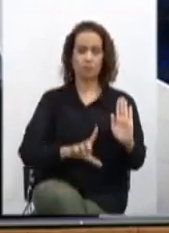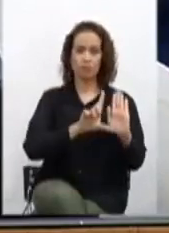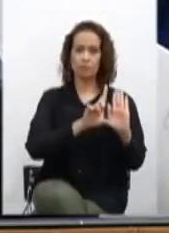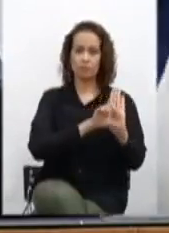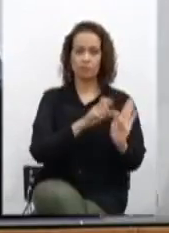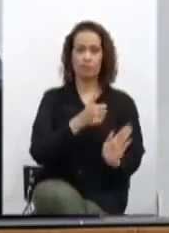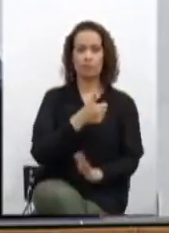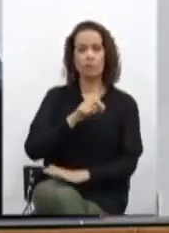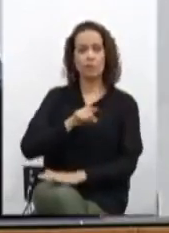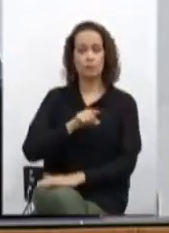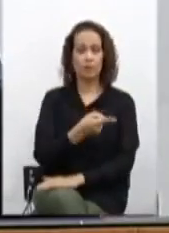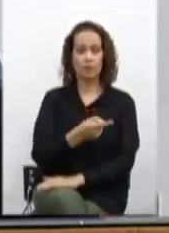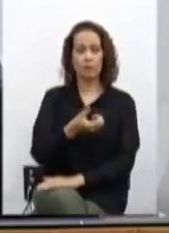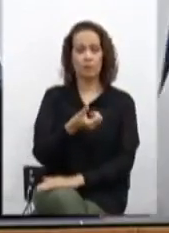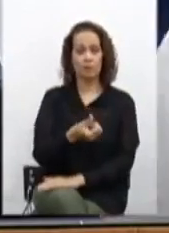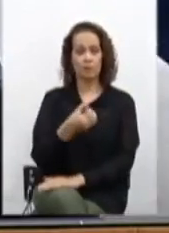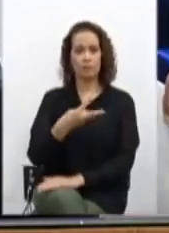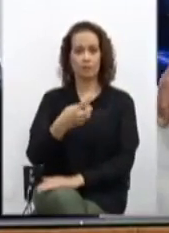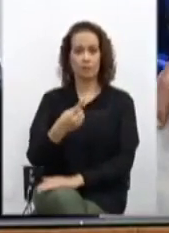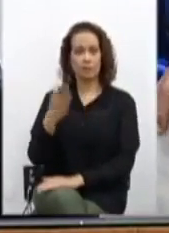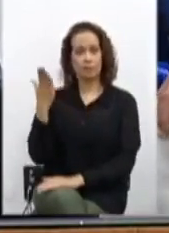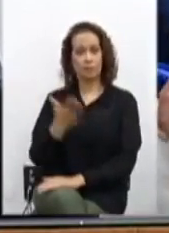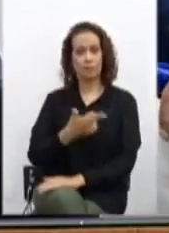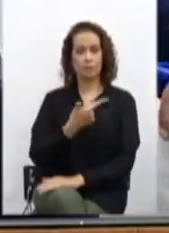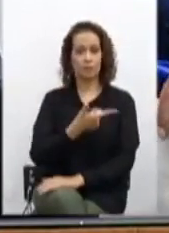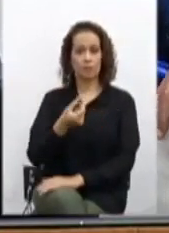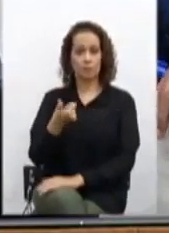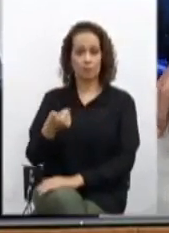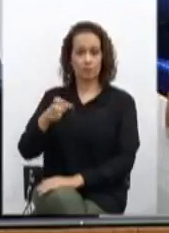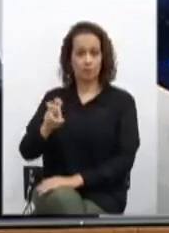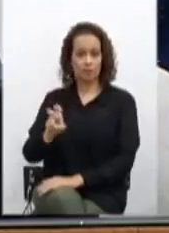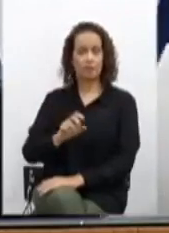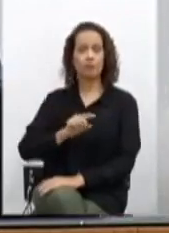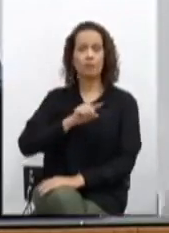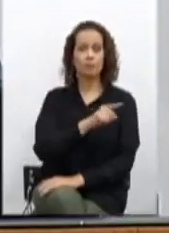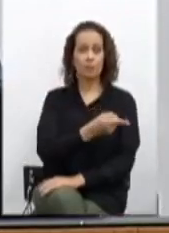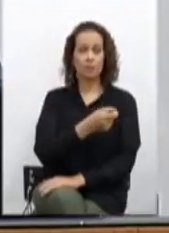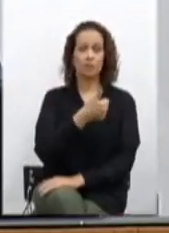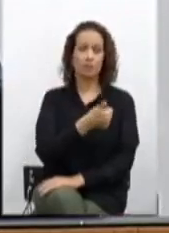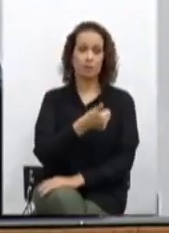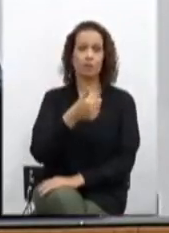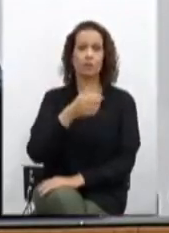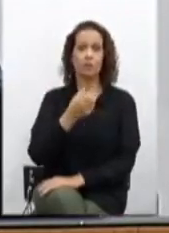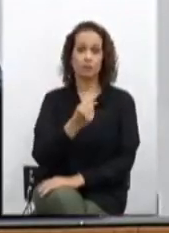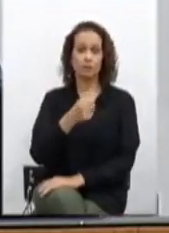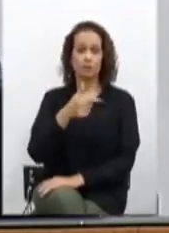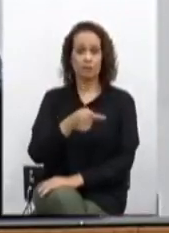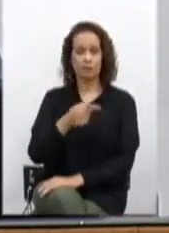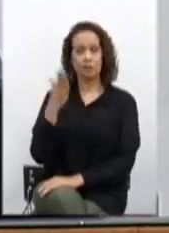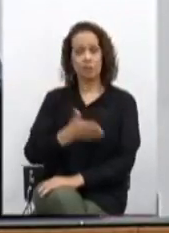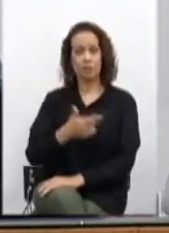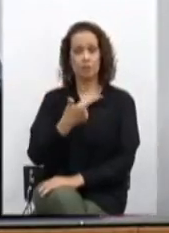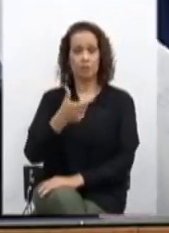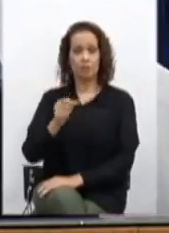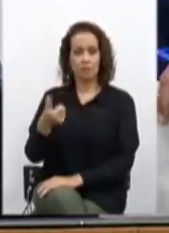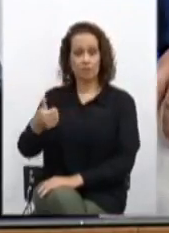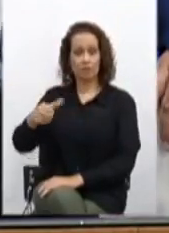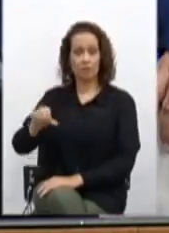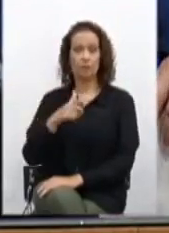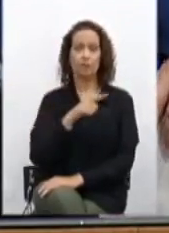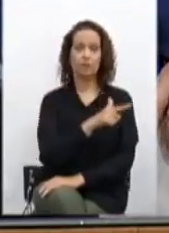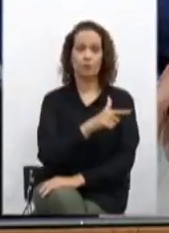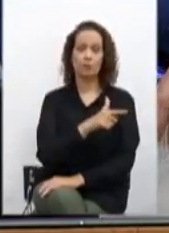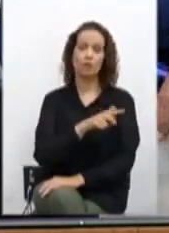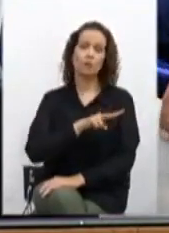1631-2015, 1187-2019 e 2060